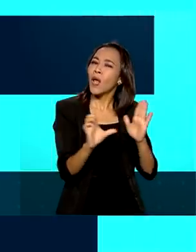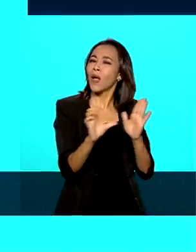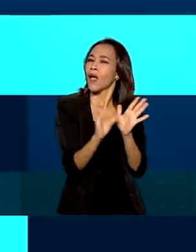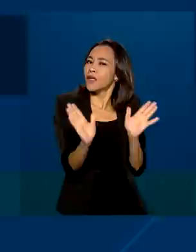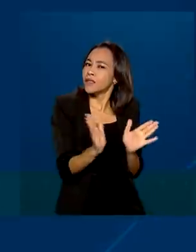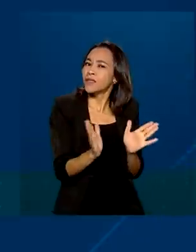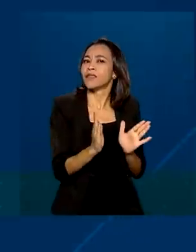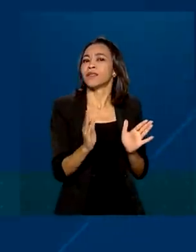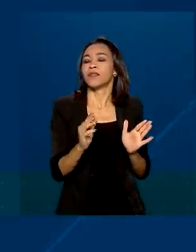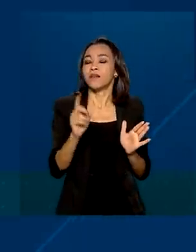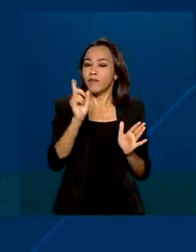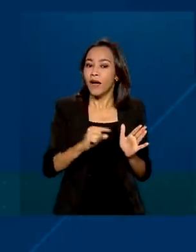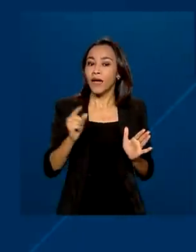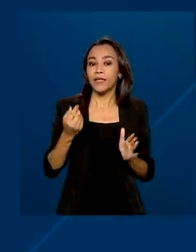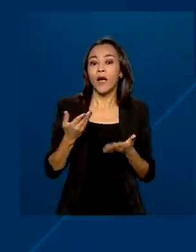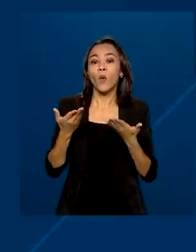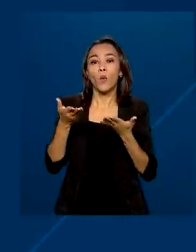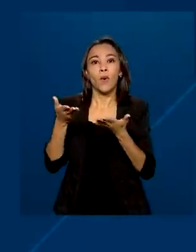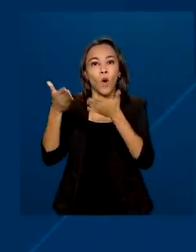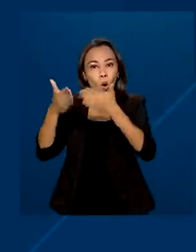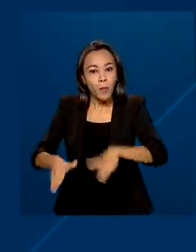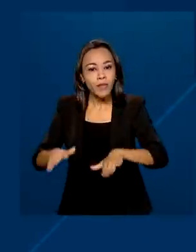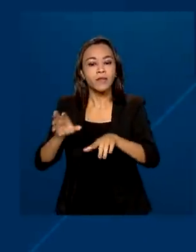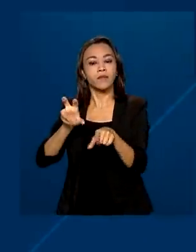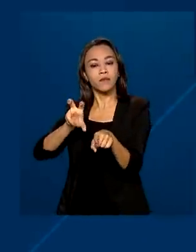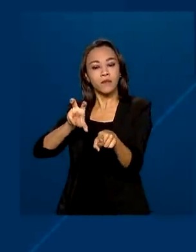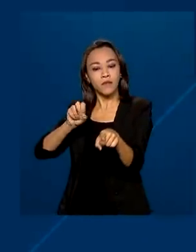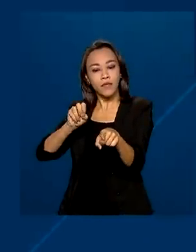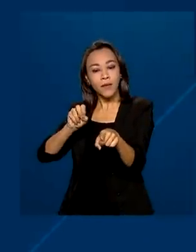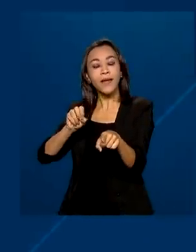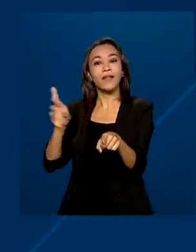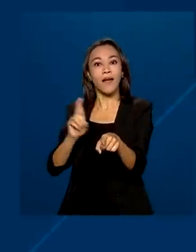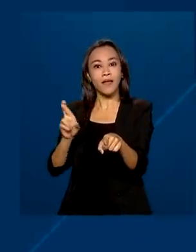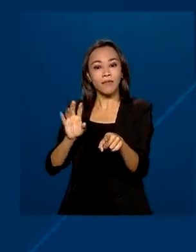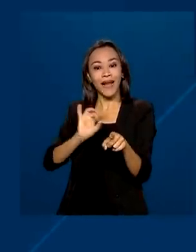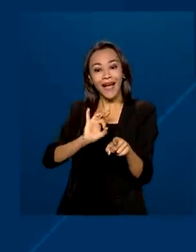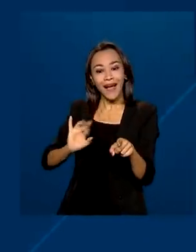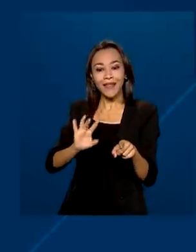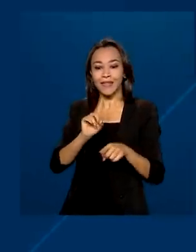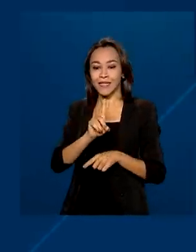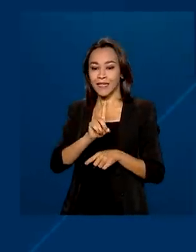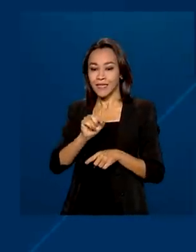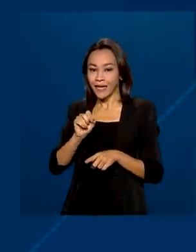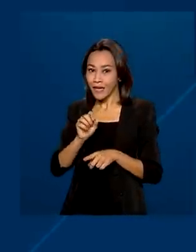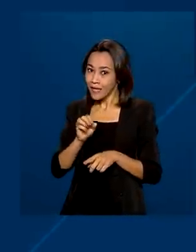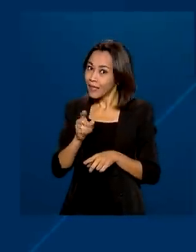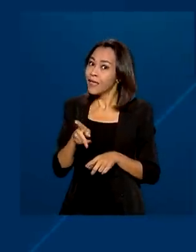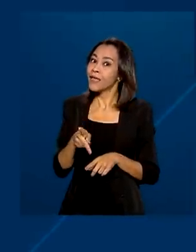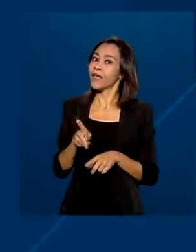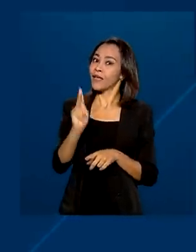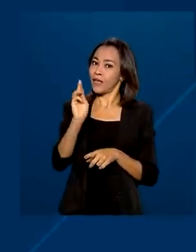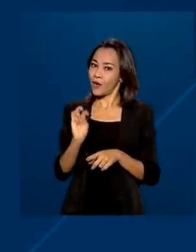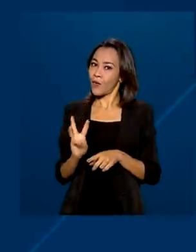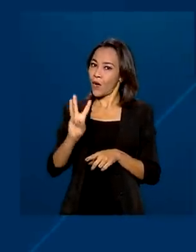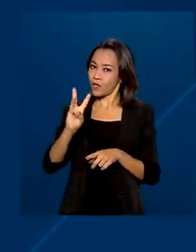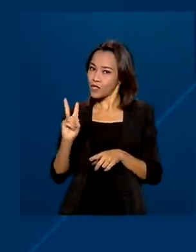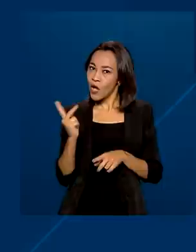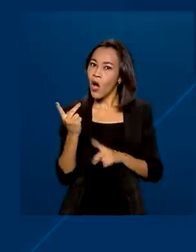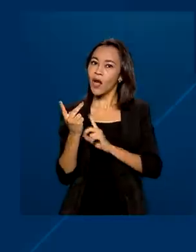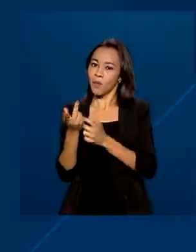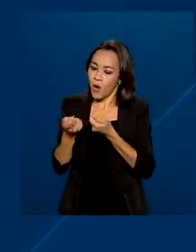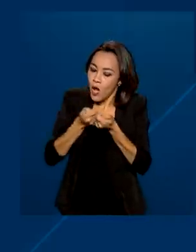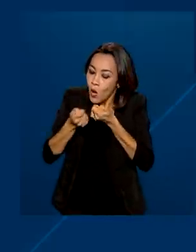Será oferecido um bônus de 50 reais para cada 100 kWh economizado. Esta bonificação só será